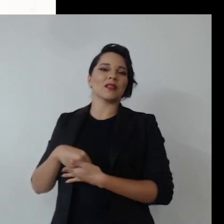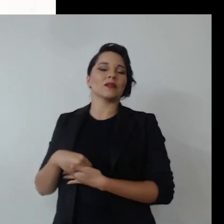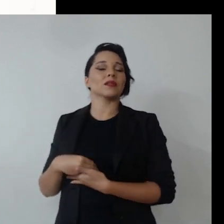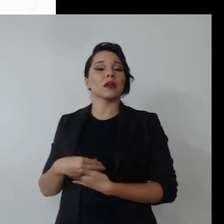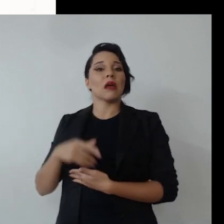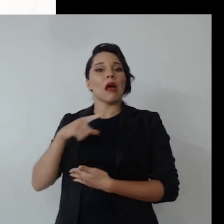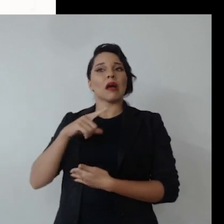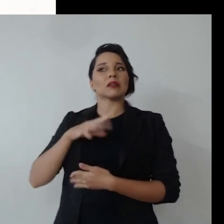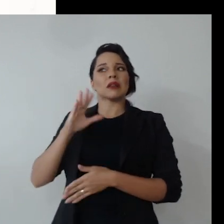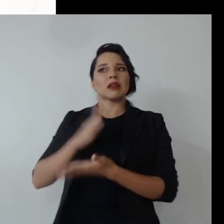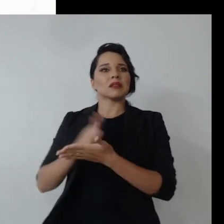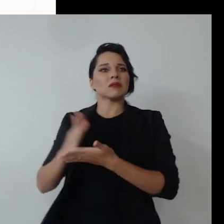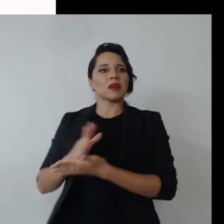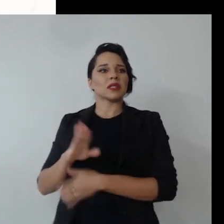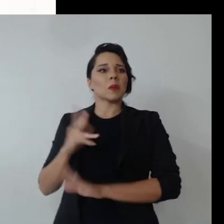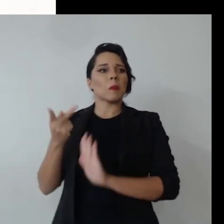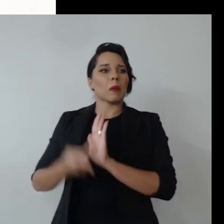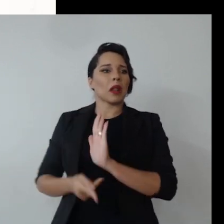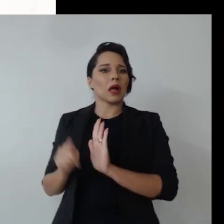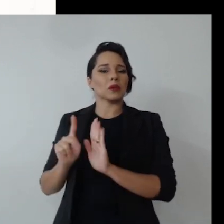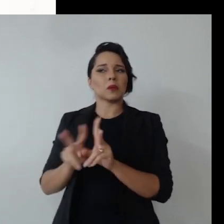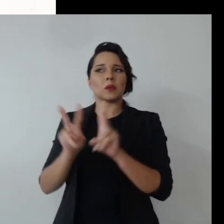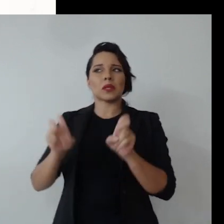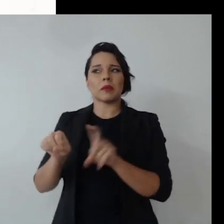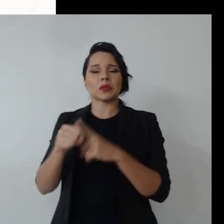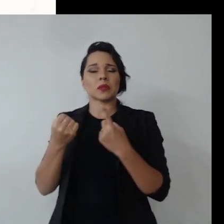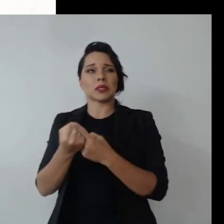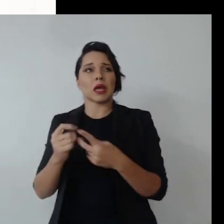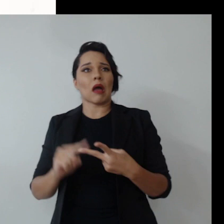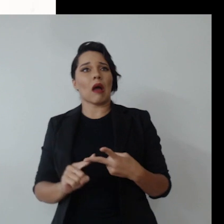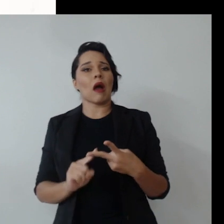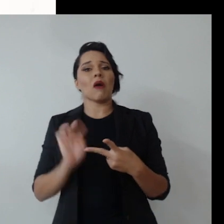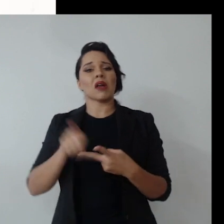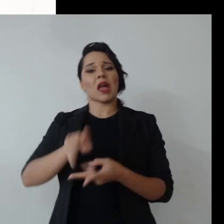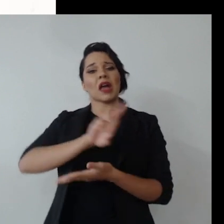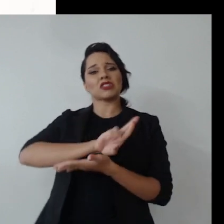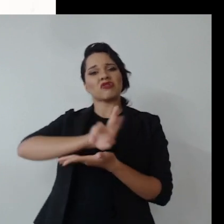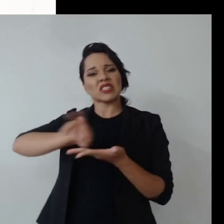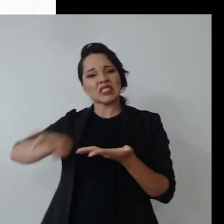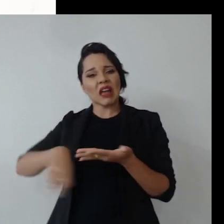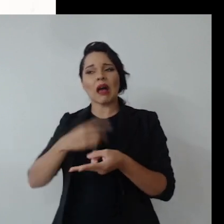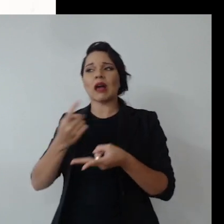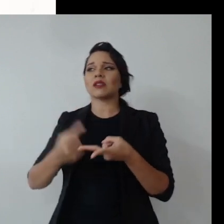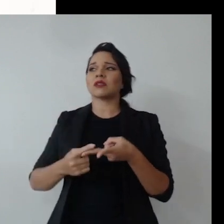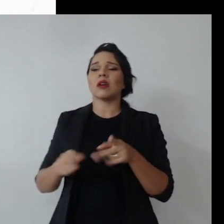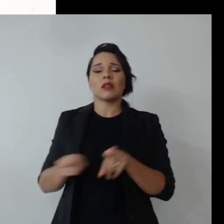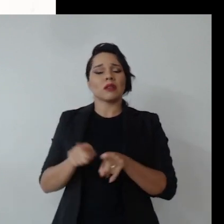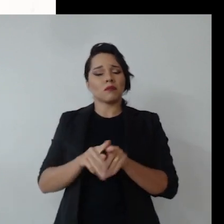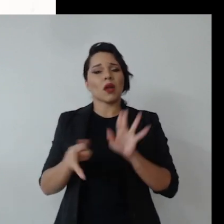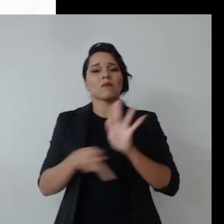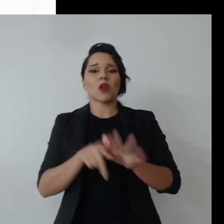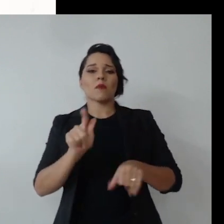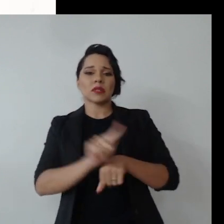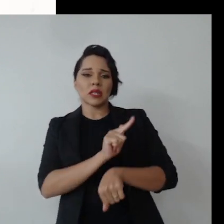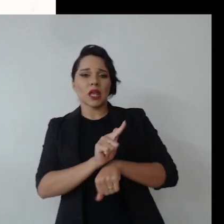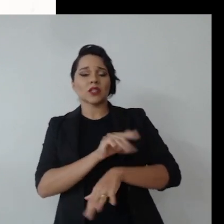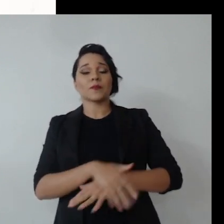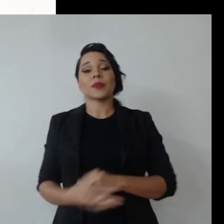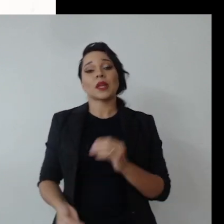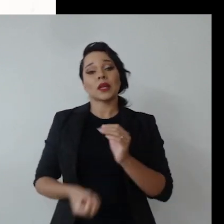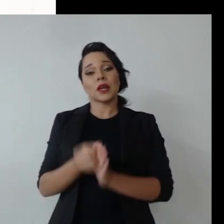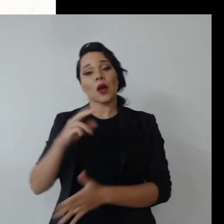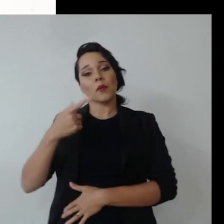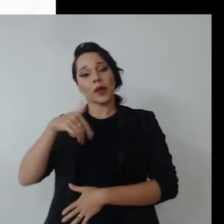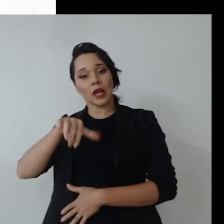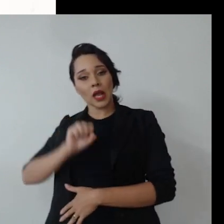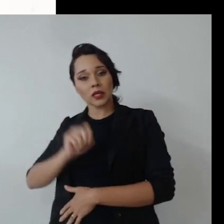mesmo. Acaba relegando a segundo plano a questão social relacionada à diversidade e a própria governança. Então, ampliar o